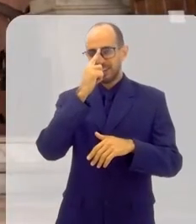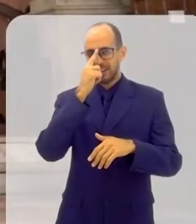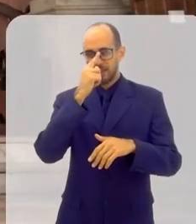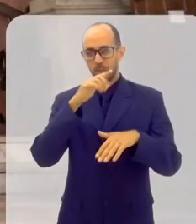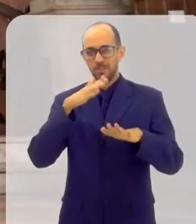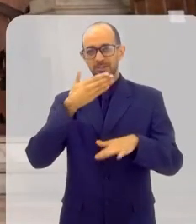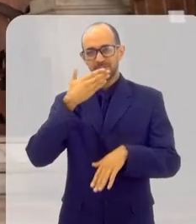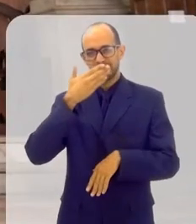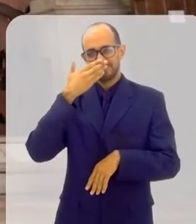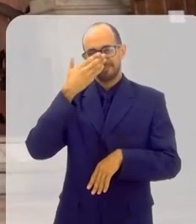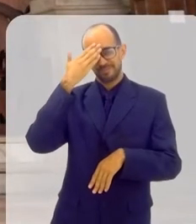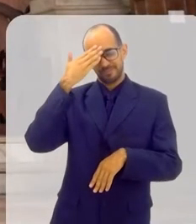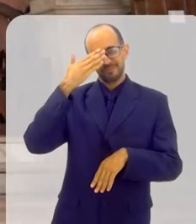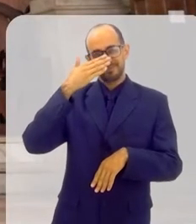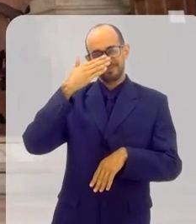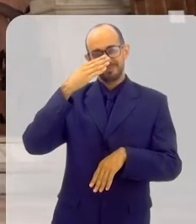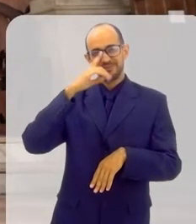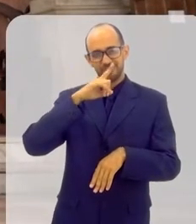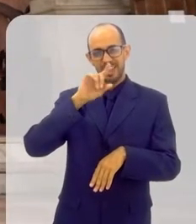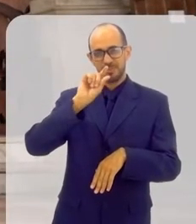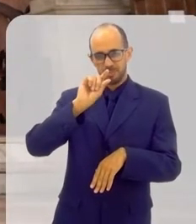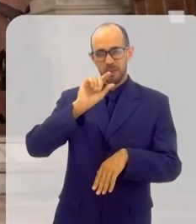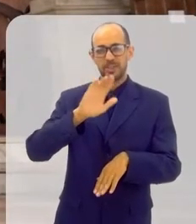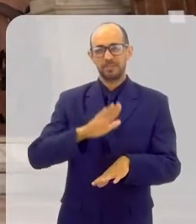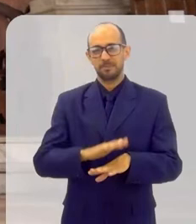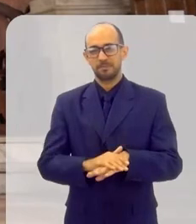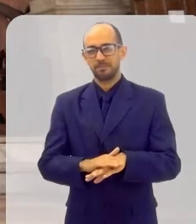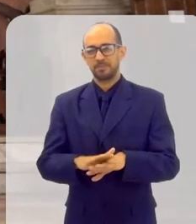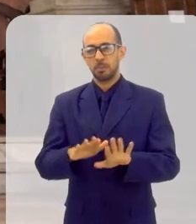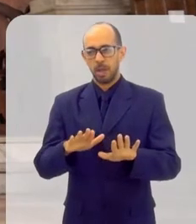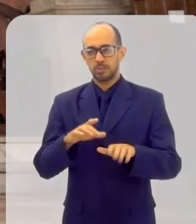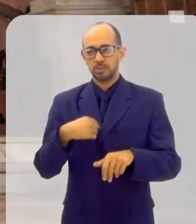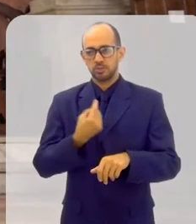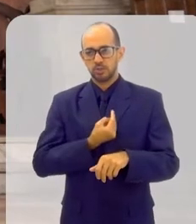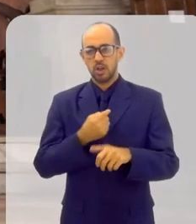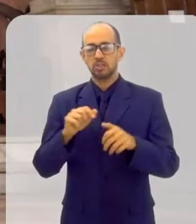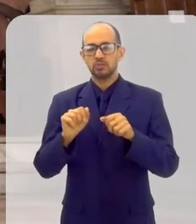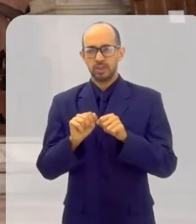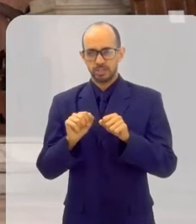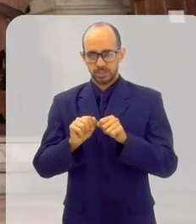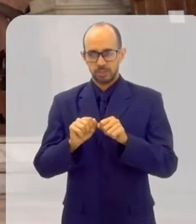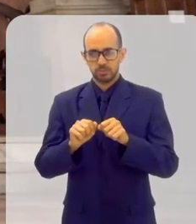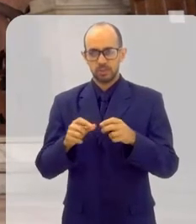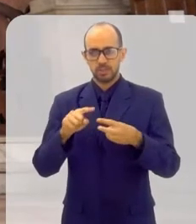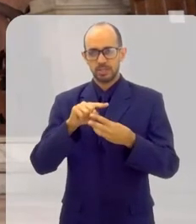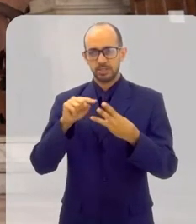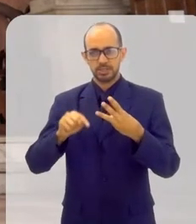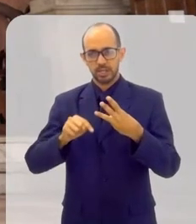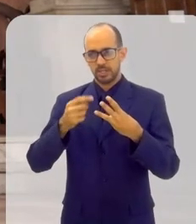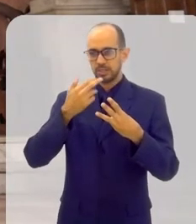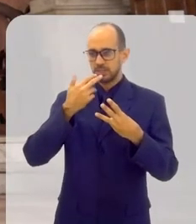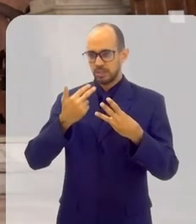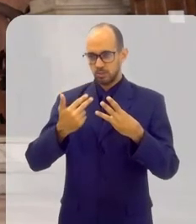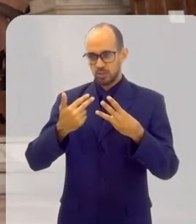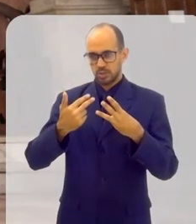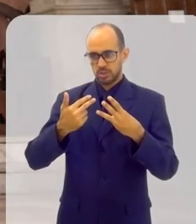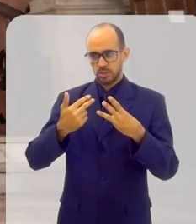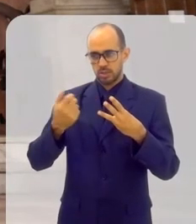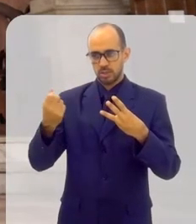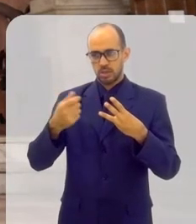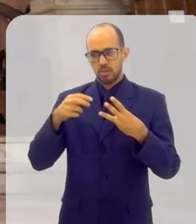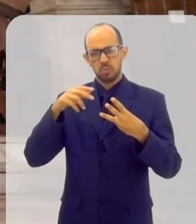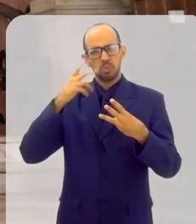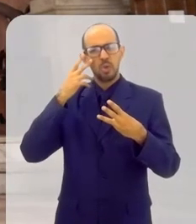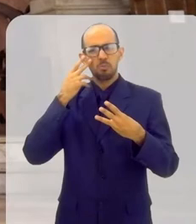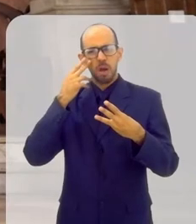do que com o árabe. Com o texto vai bem, mas é mais ou menos isso. Então, nós fazemos em uma dessas três línguas. Geralmente é